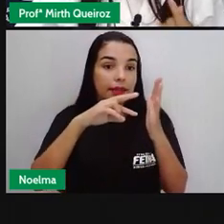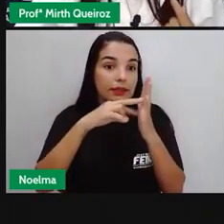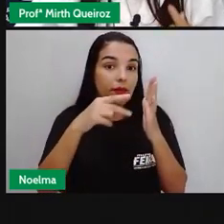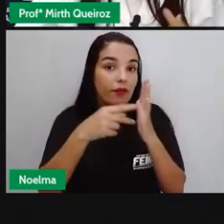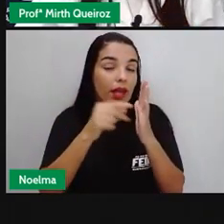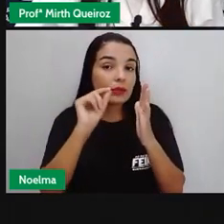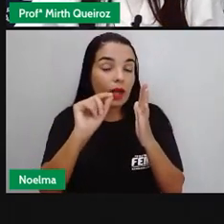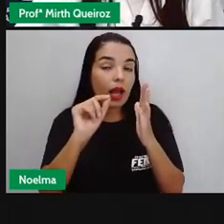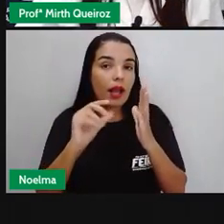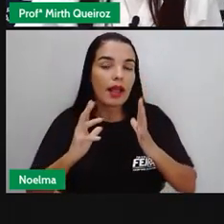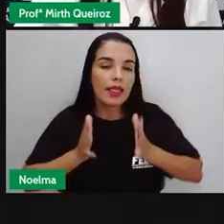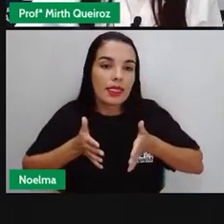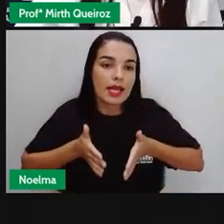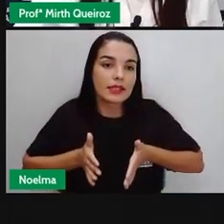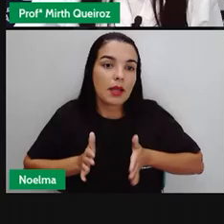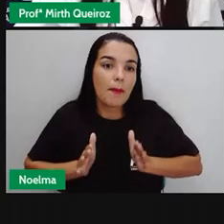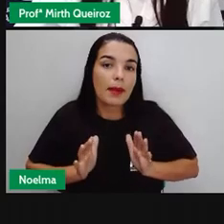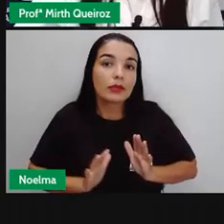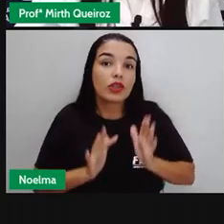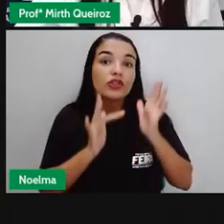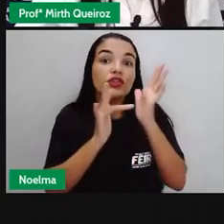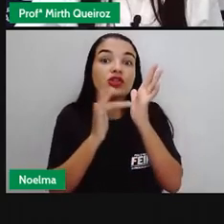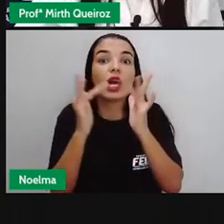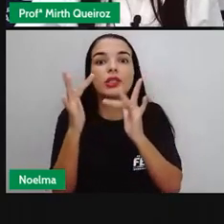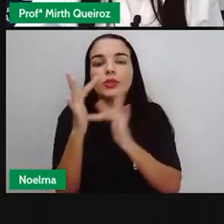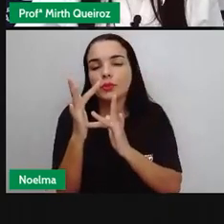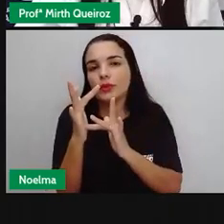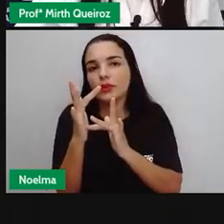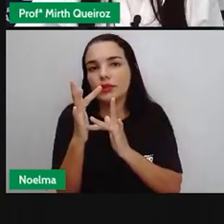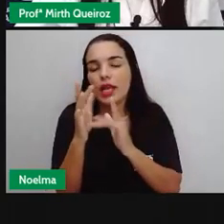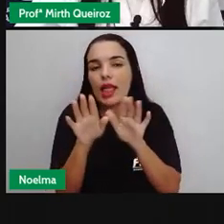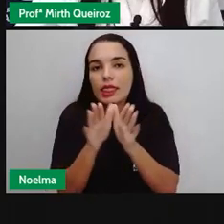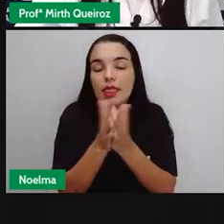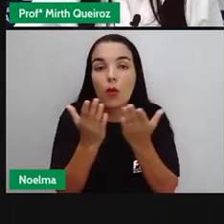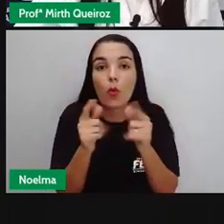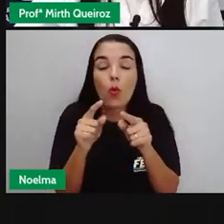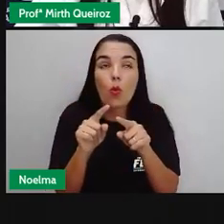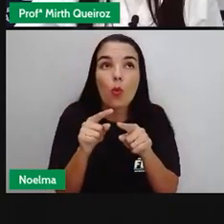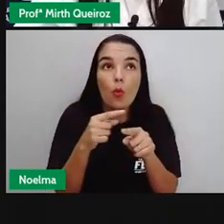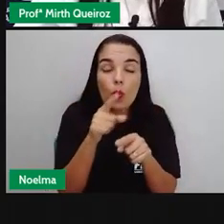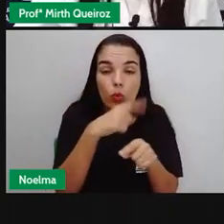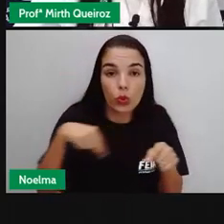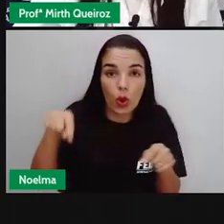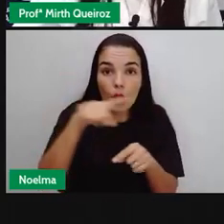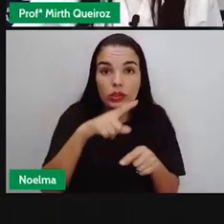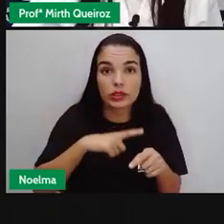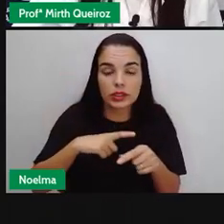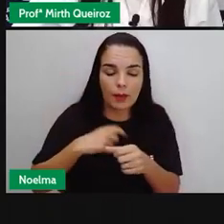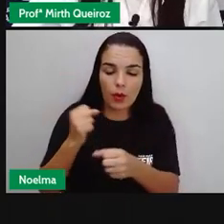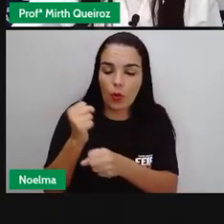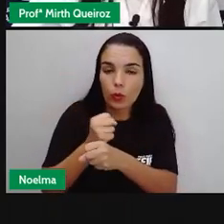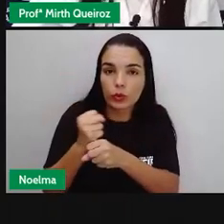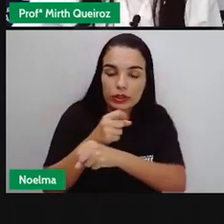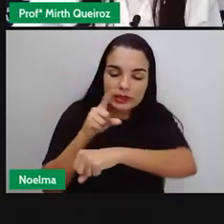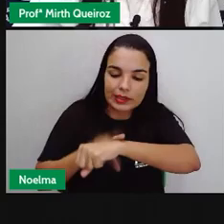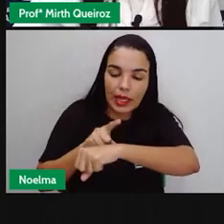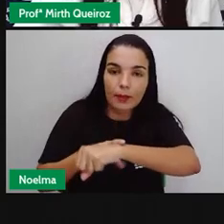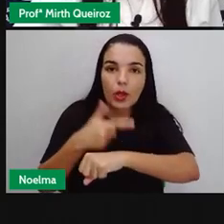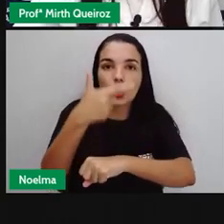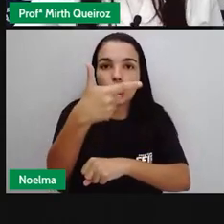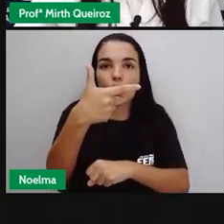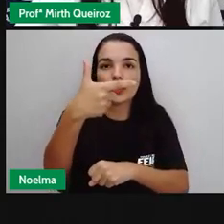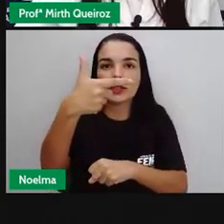nasceu É o ano 1 do nosso calendário Então, a gente poderia dizer Nós estamos no ano 2020 Então, há 2020 anos